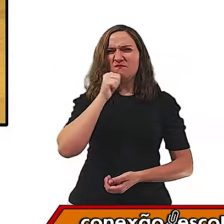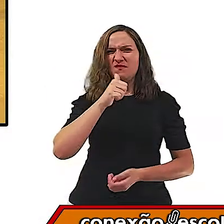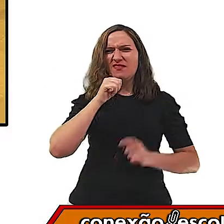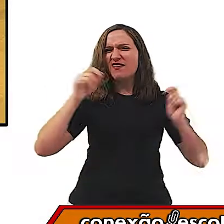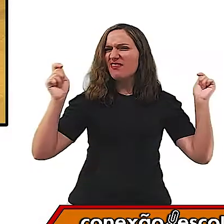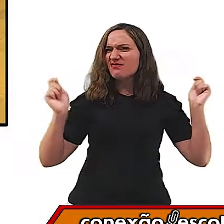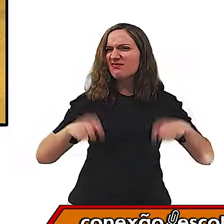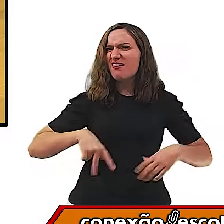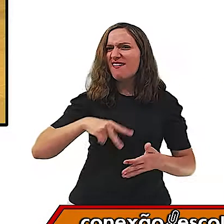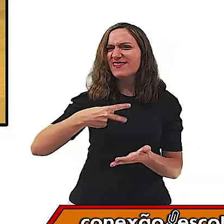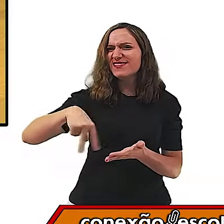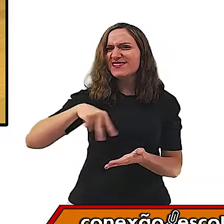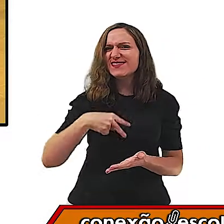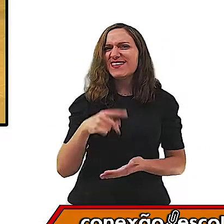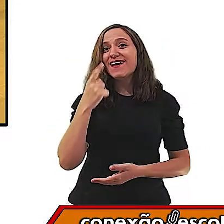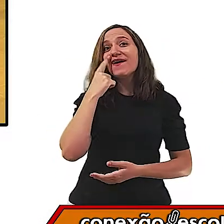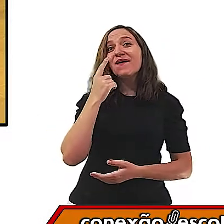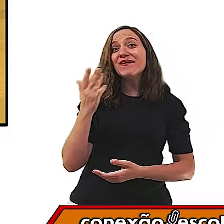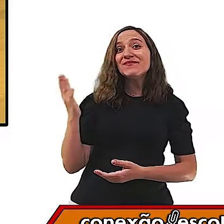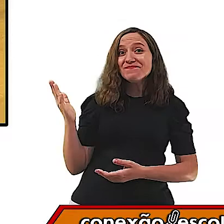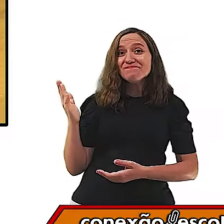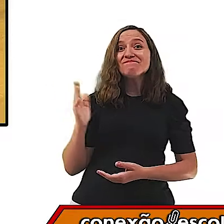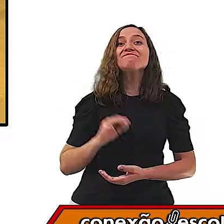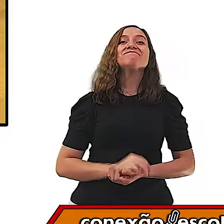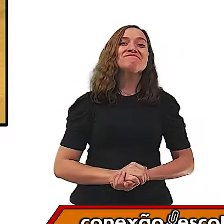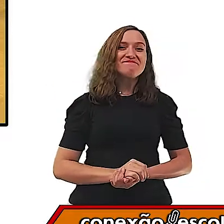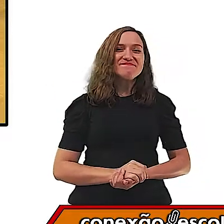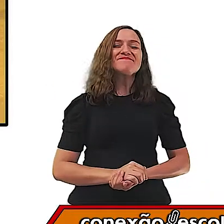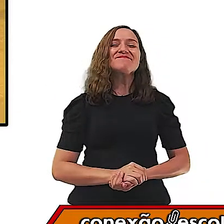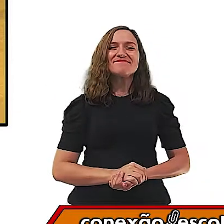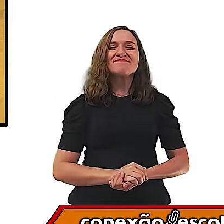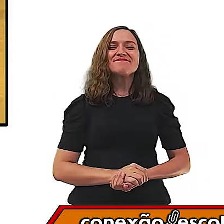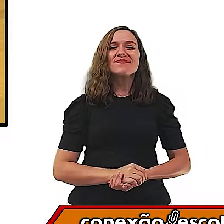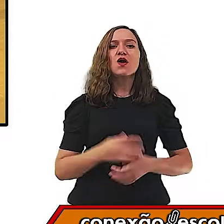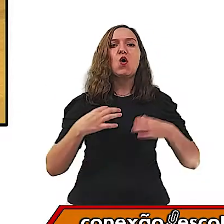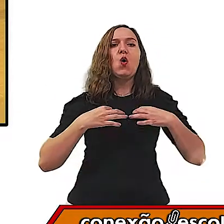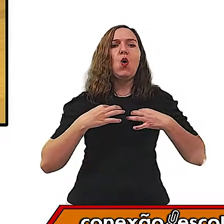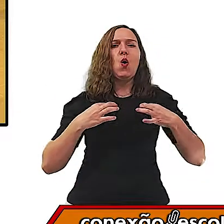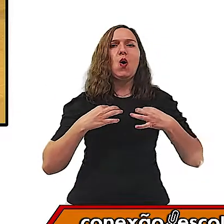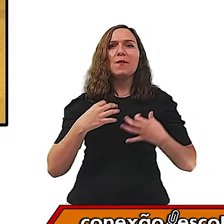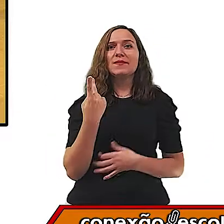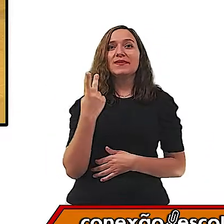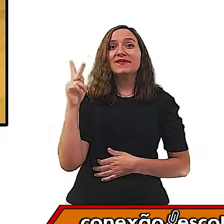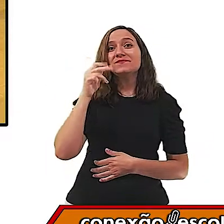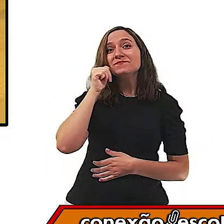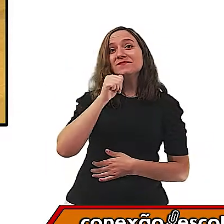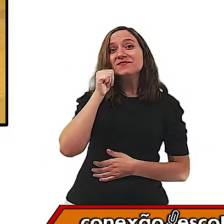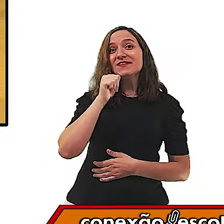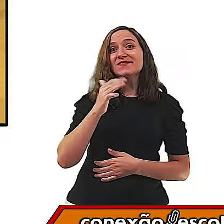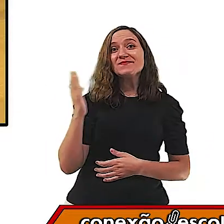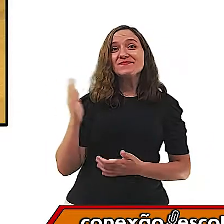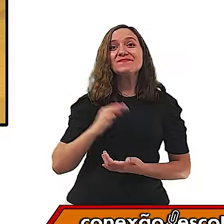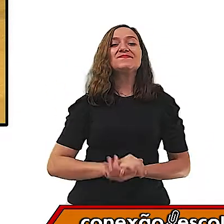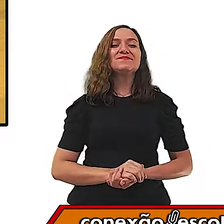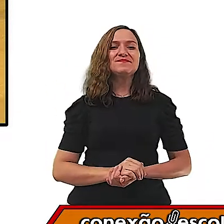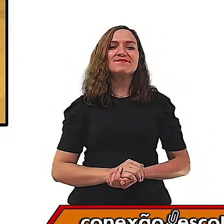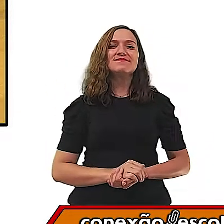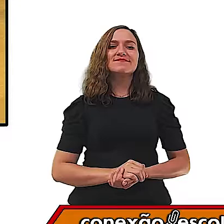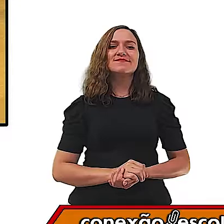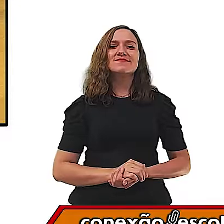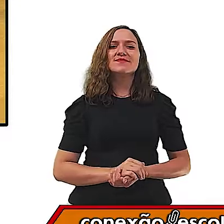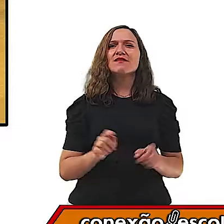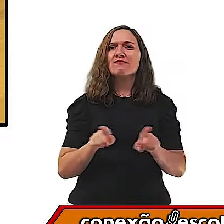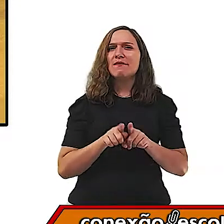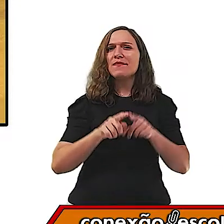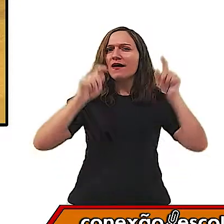pode dançar? Olha só esse exemplo. Olha a roupa dela. Olha, ela está usando até